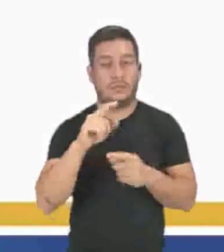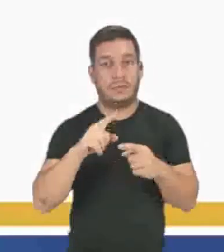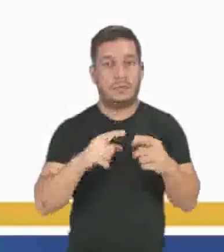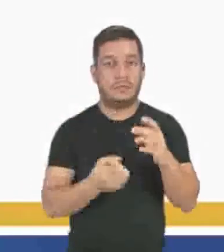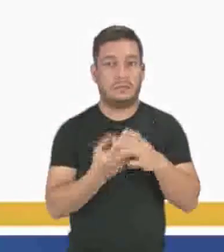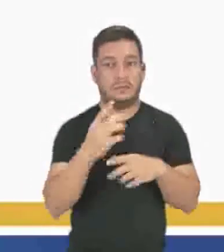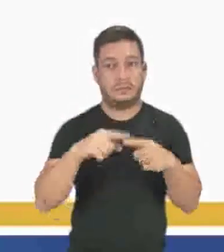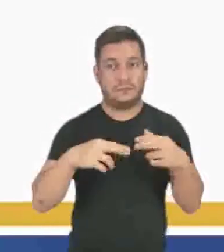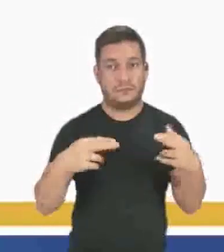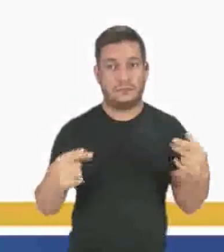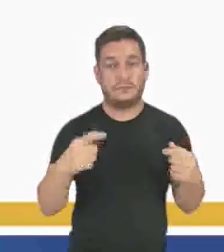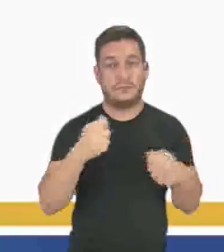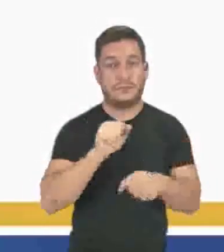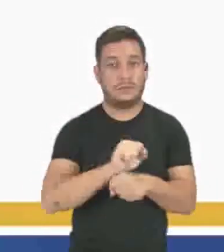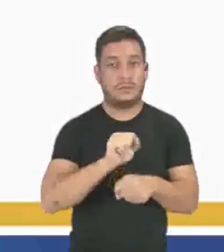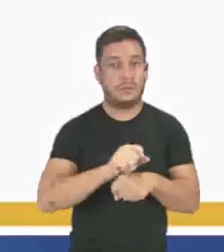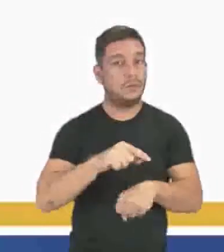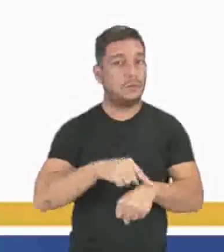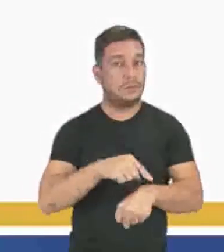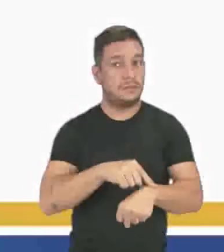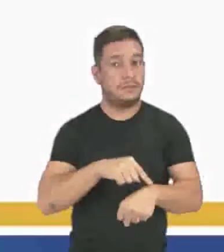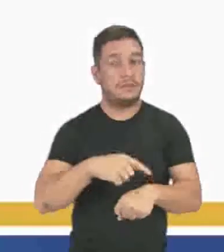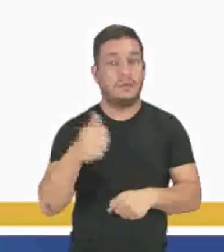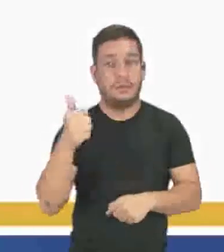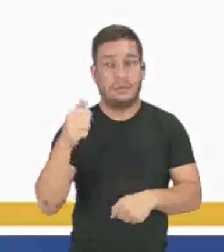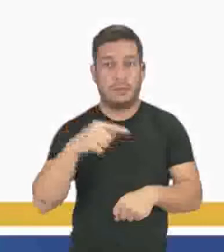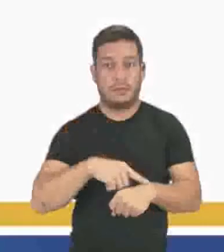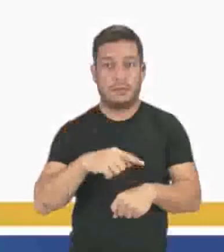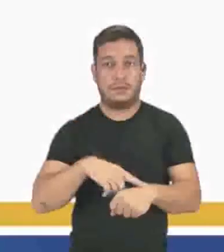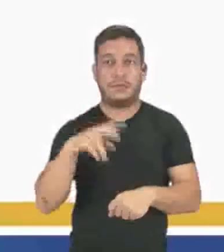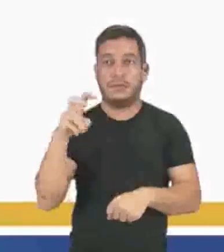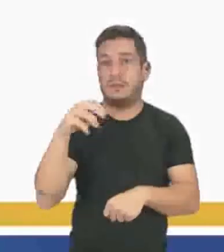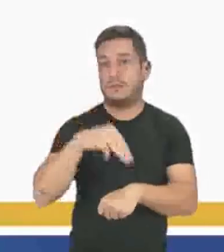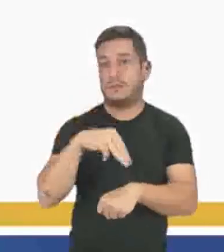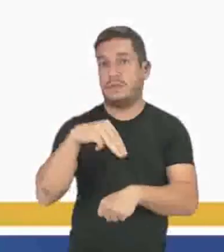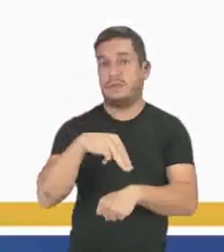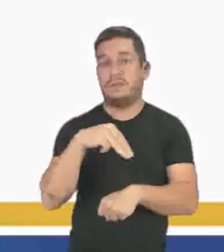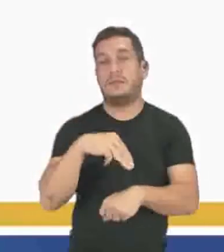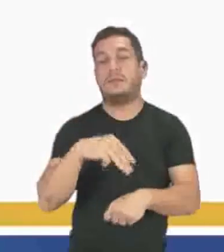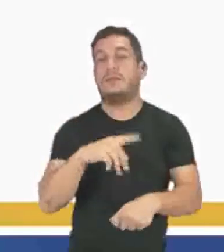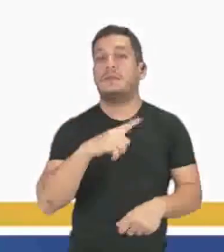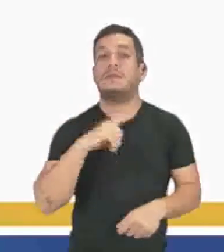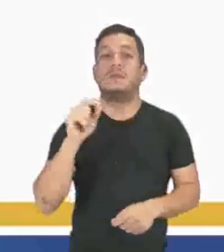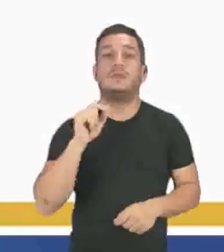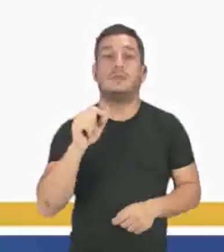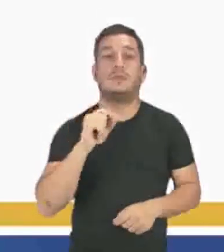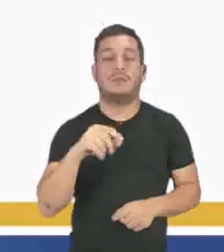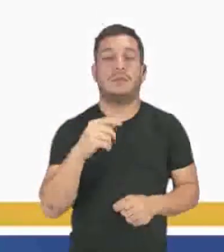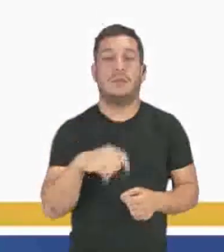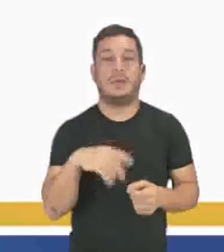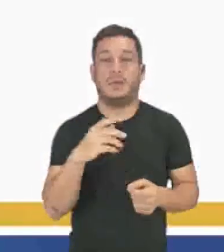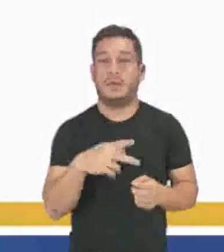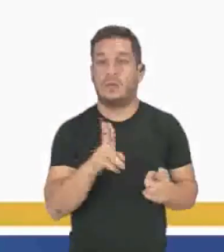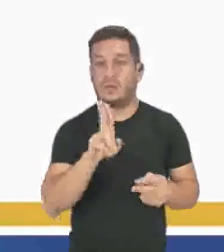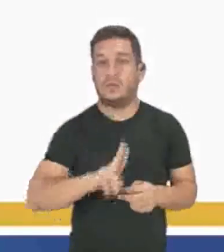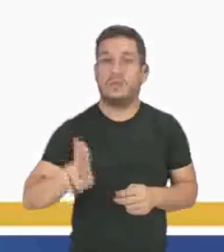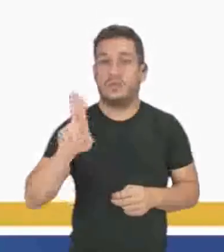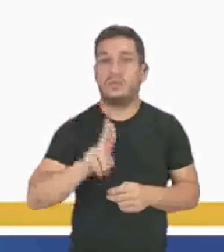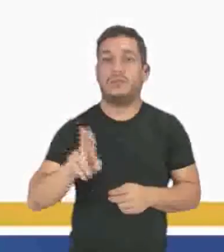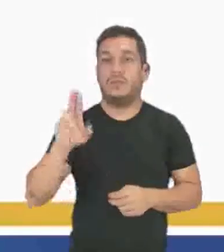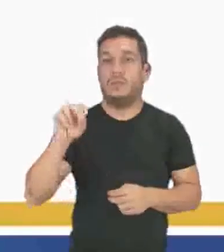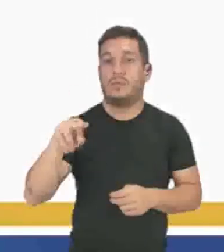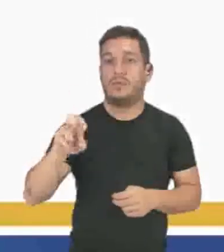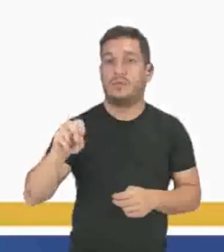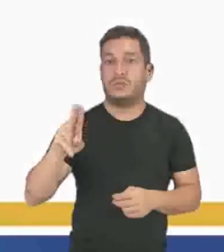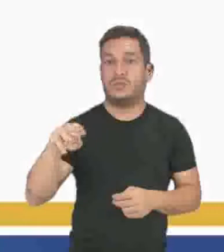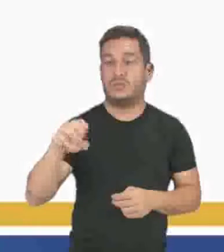produto, teve que esperar um tempinho. Então, aqui, no primeiro tempo de cinco minutos, nós temos aqui, o consumo. Então, o que a gente pode